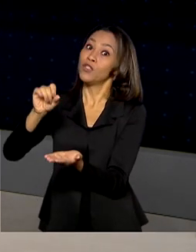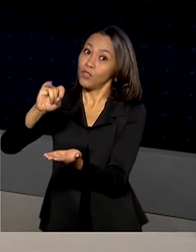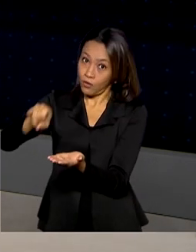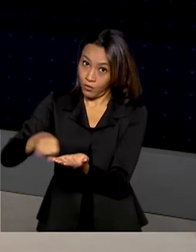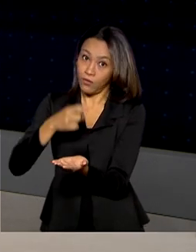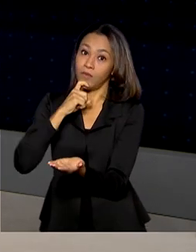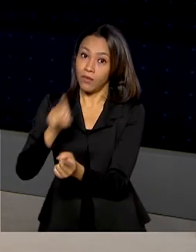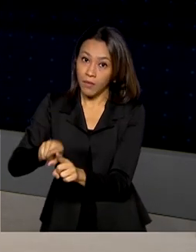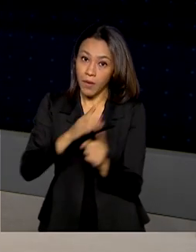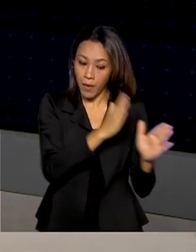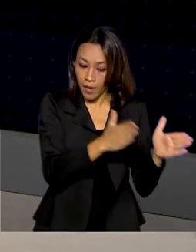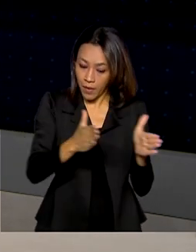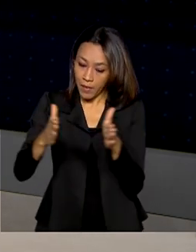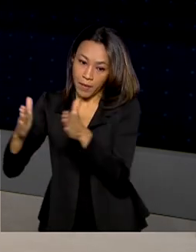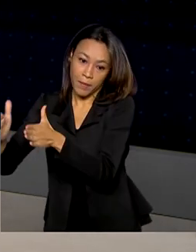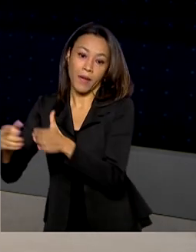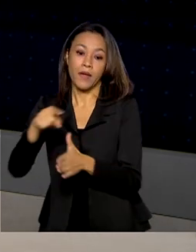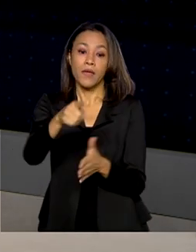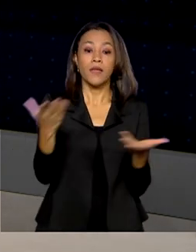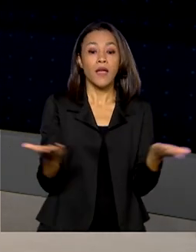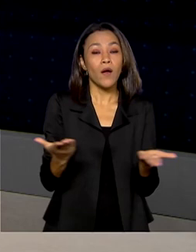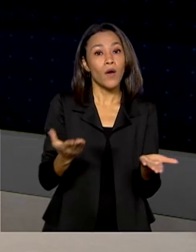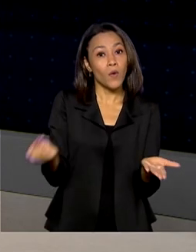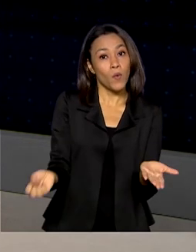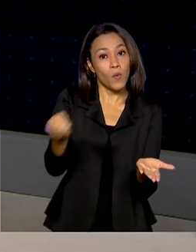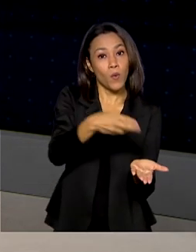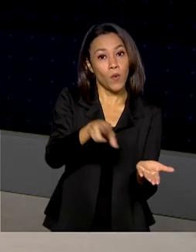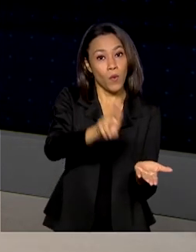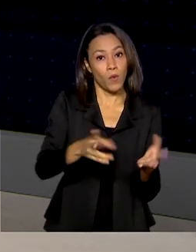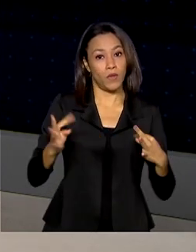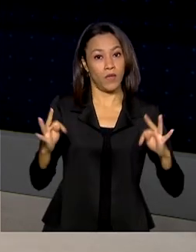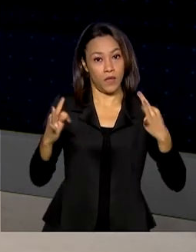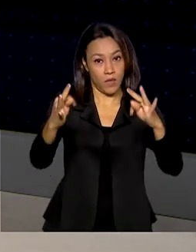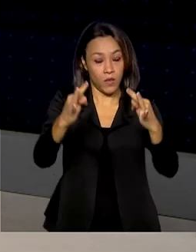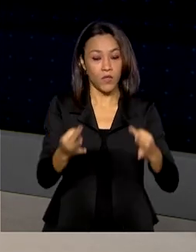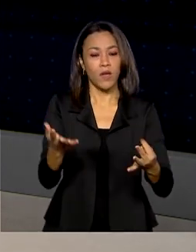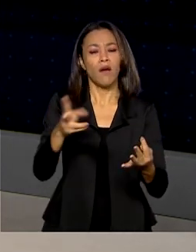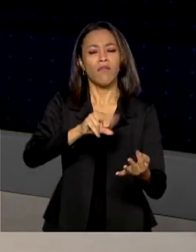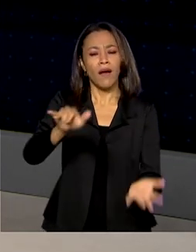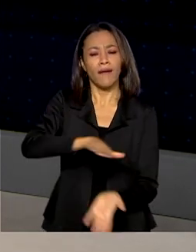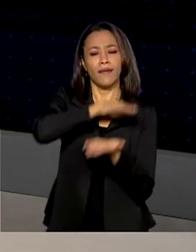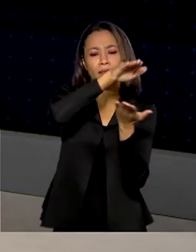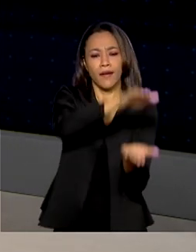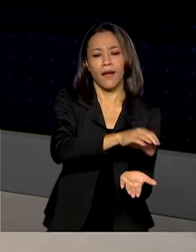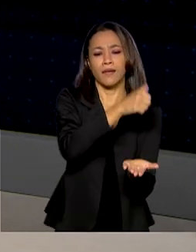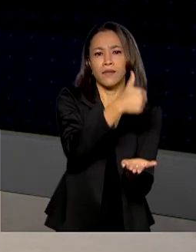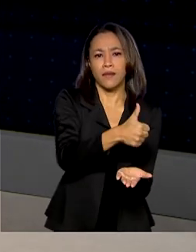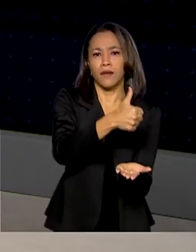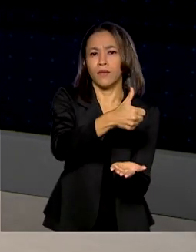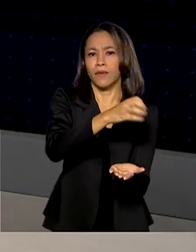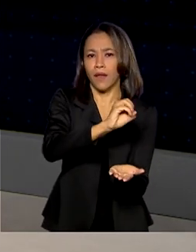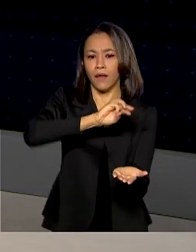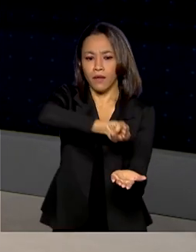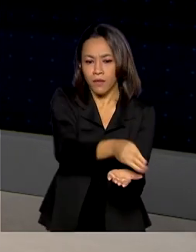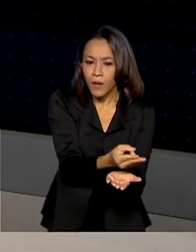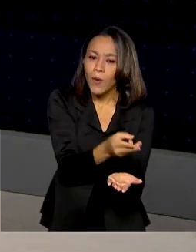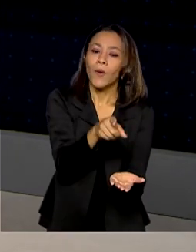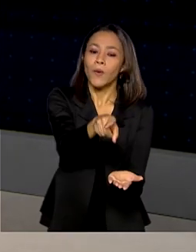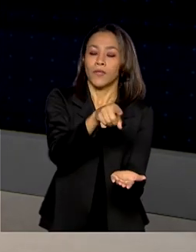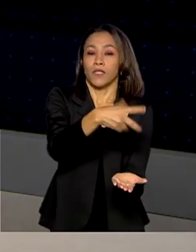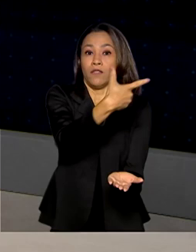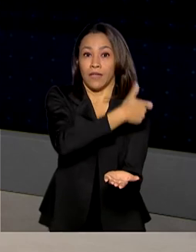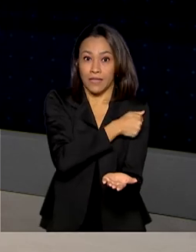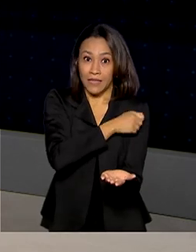segundo semestre, com a incorporação da tecnologia, a Fiocruz deve entregar mais 110 milhões de doses com